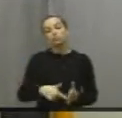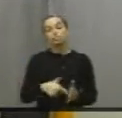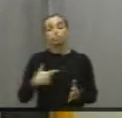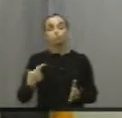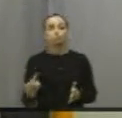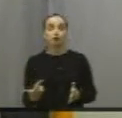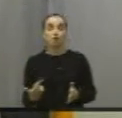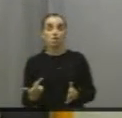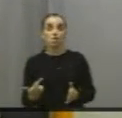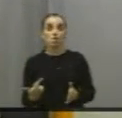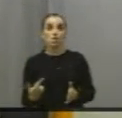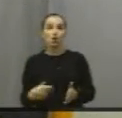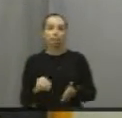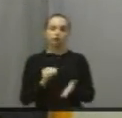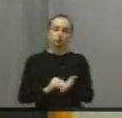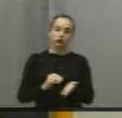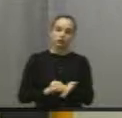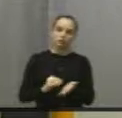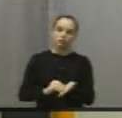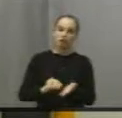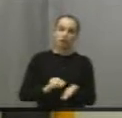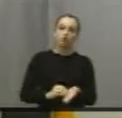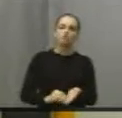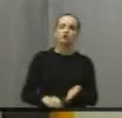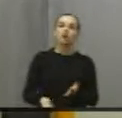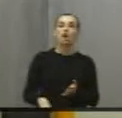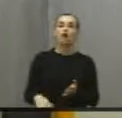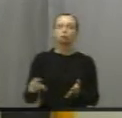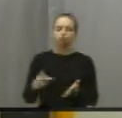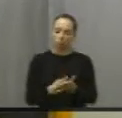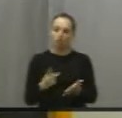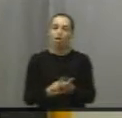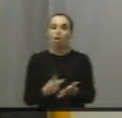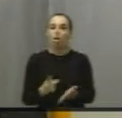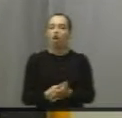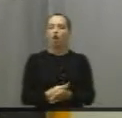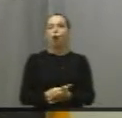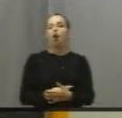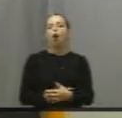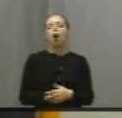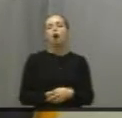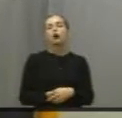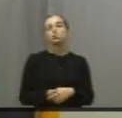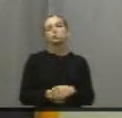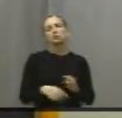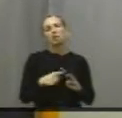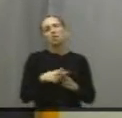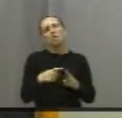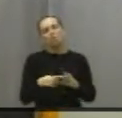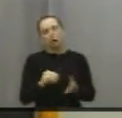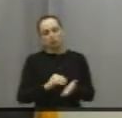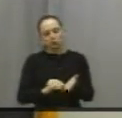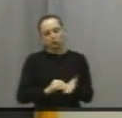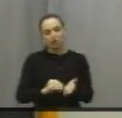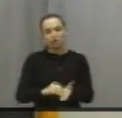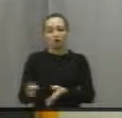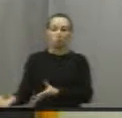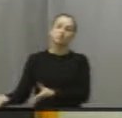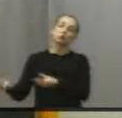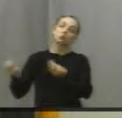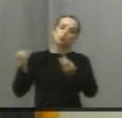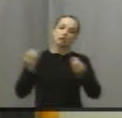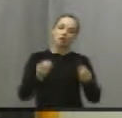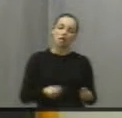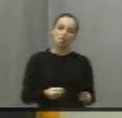e eu me equivoquei, realmente tem exceção, de 20 secretários, 3 me atenderam muito bem até hoje, foi Fernanda Kavicka,